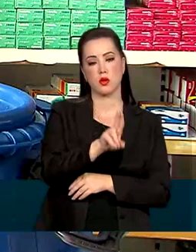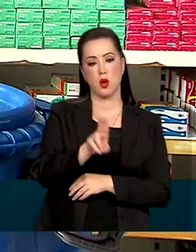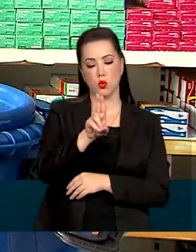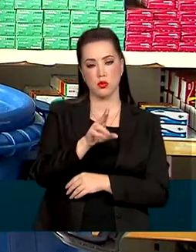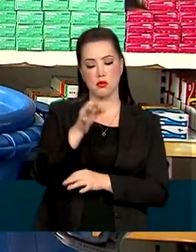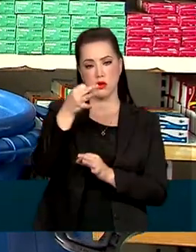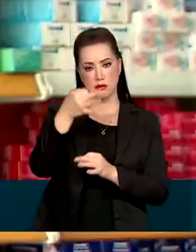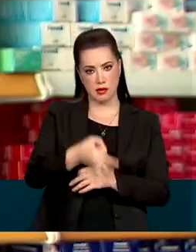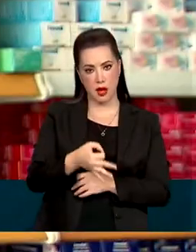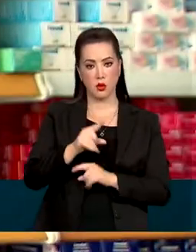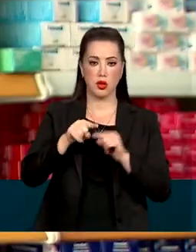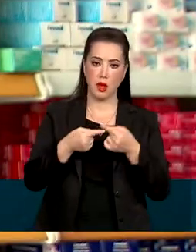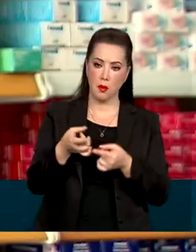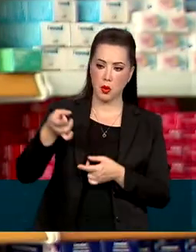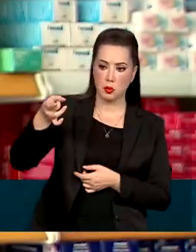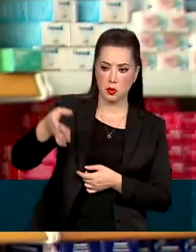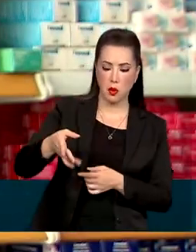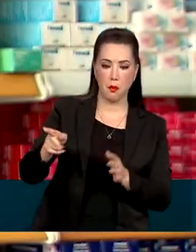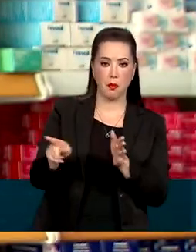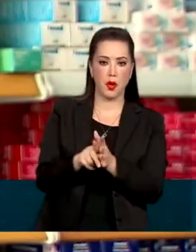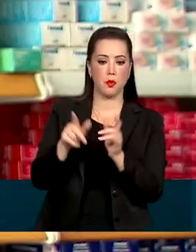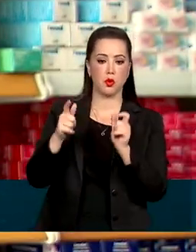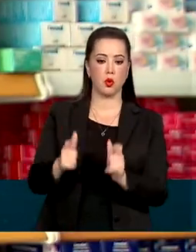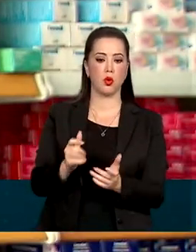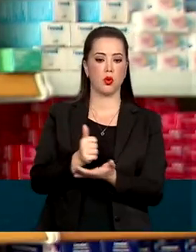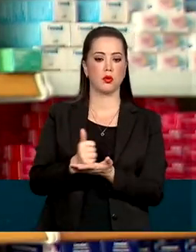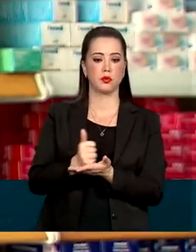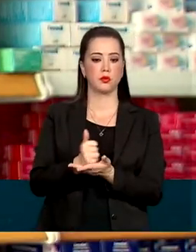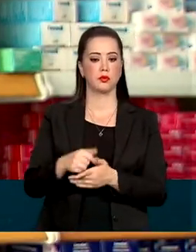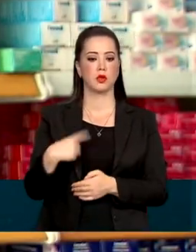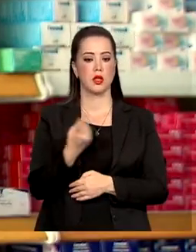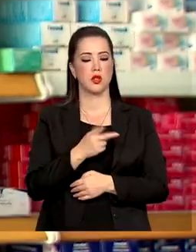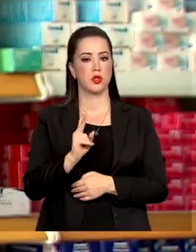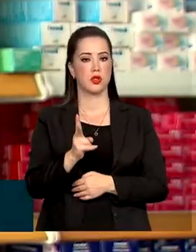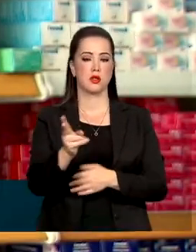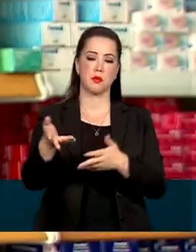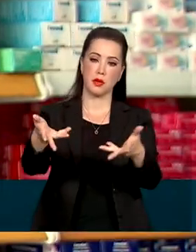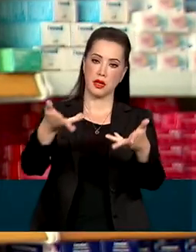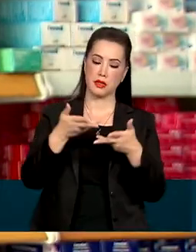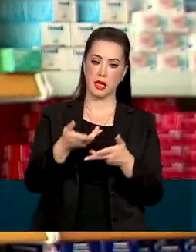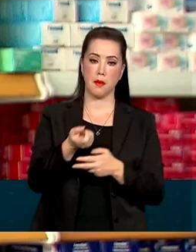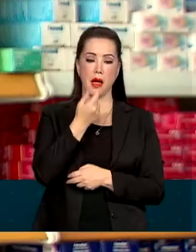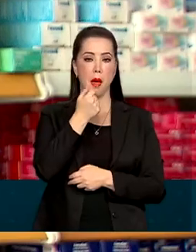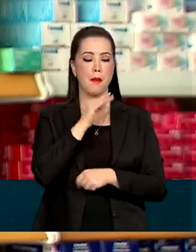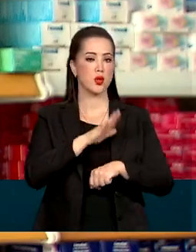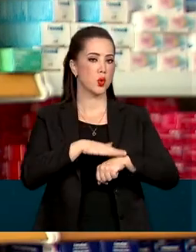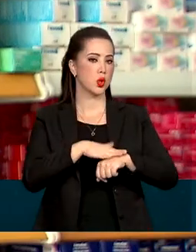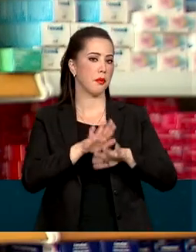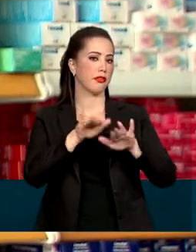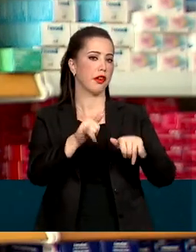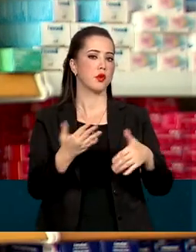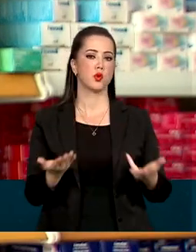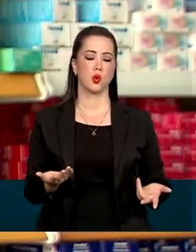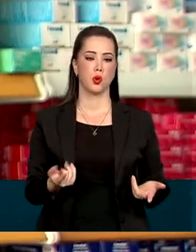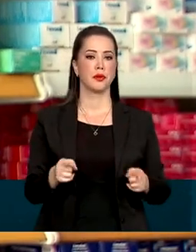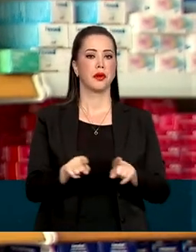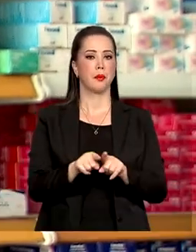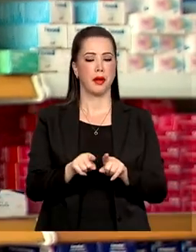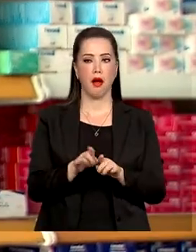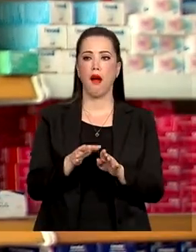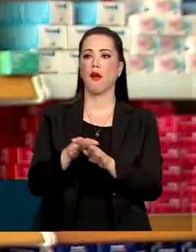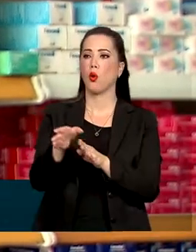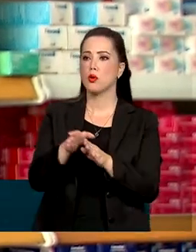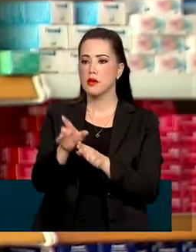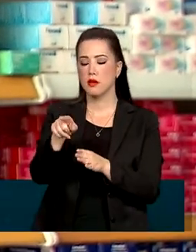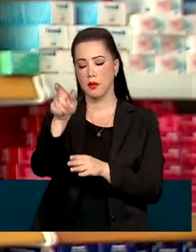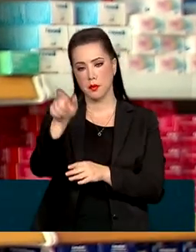descarte correto em sua farmácia. Nós estamos sempre recebendo os medicamentos vencidos, inclusive orientando os clientes a trazer os medicamentos